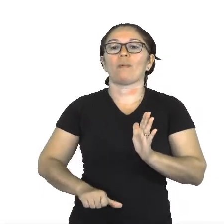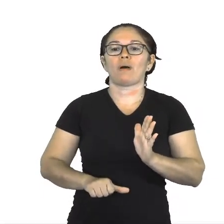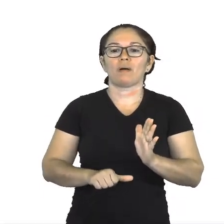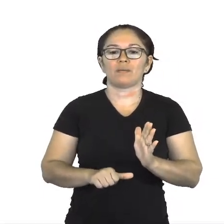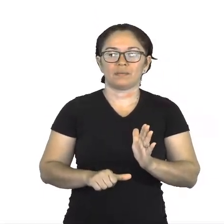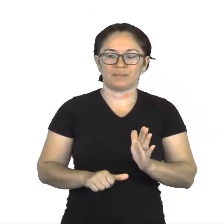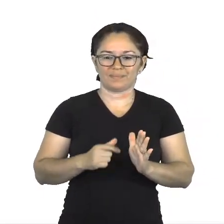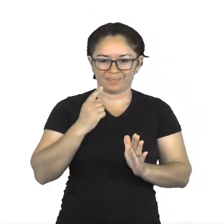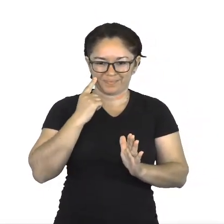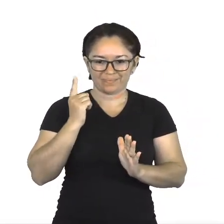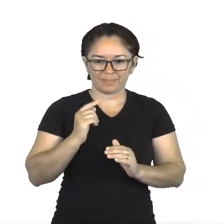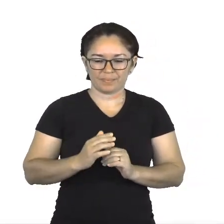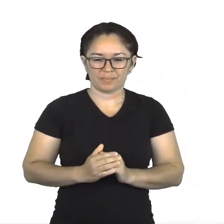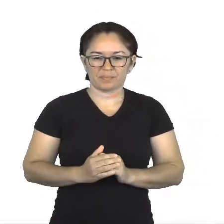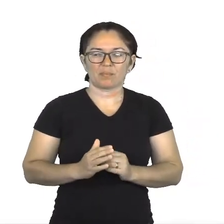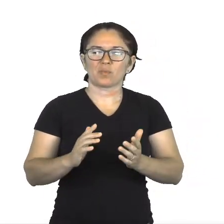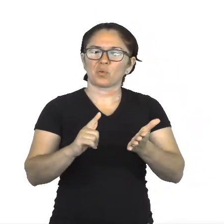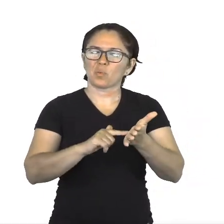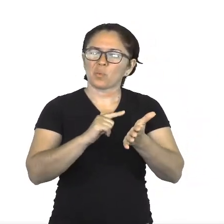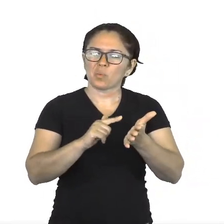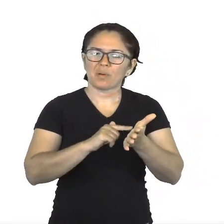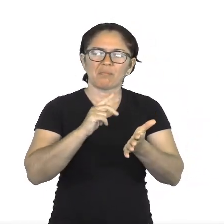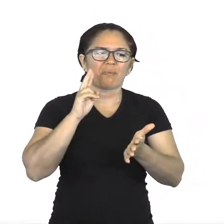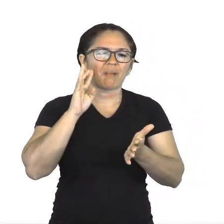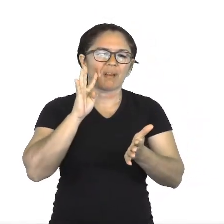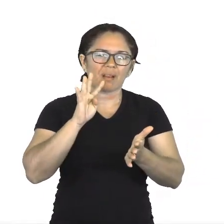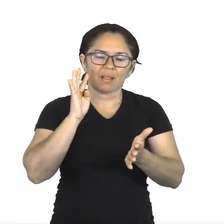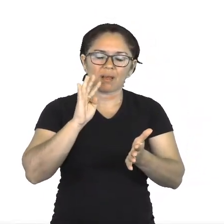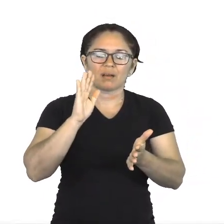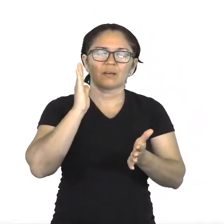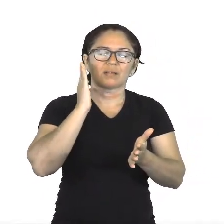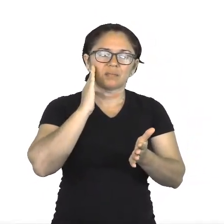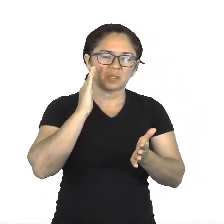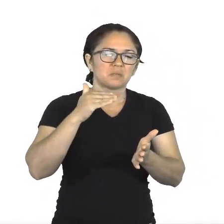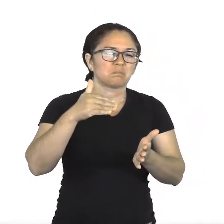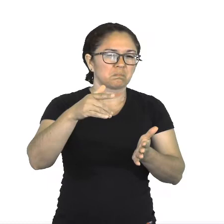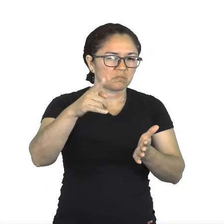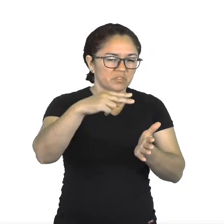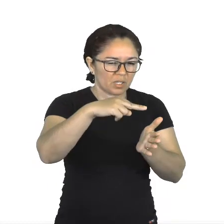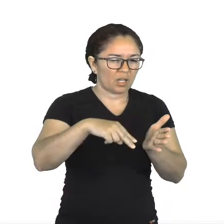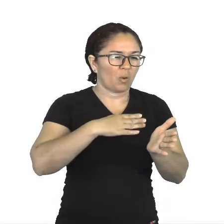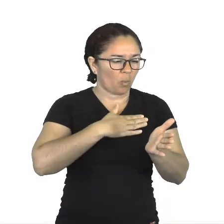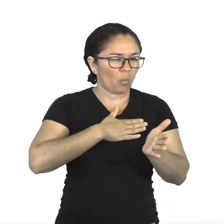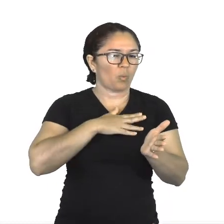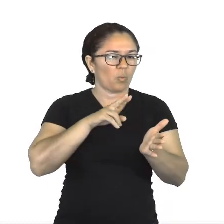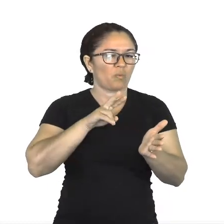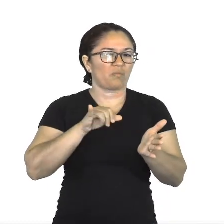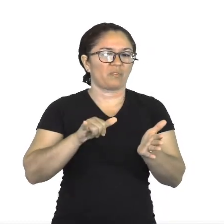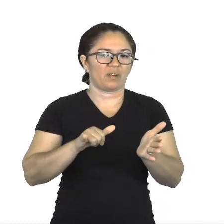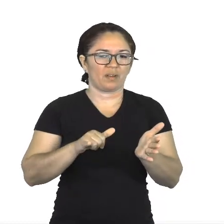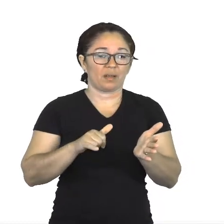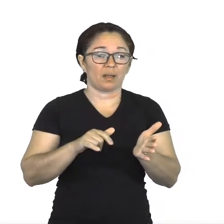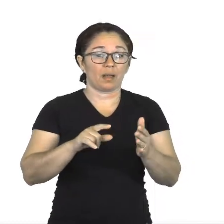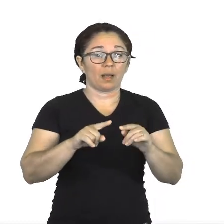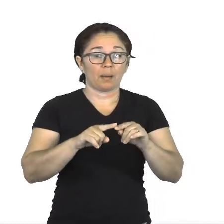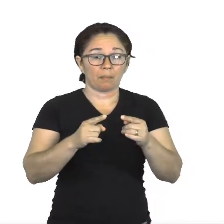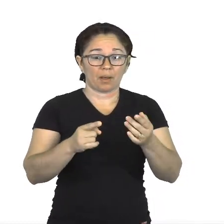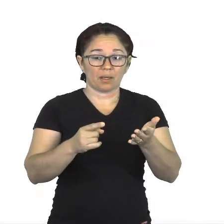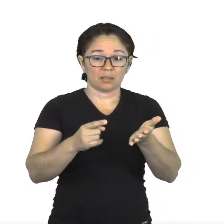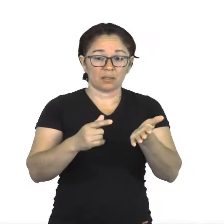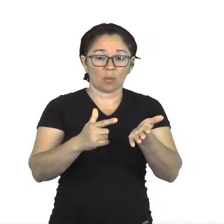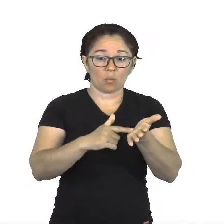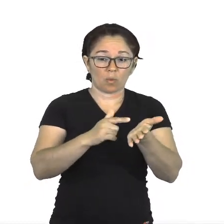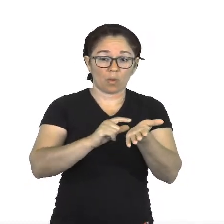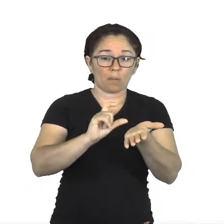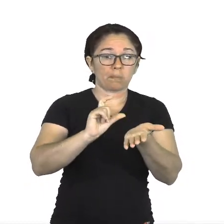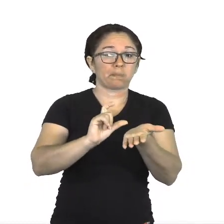um livro muito interessante, eu tenho certeza que vocês vão gostar da leitura, mas ele é um pouquinho extenso. Ele está lá na